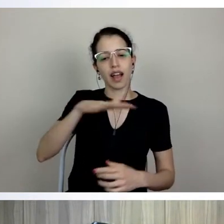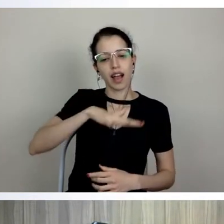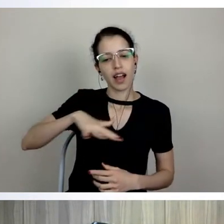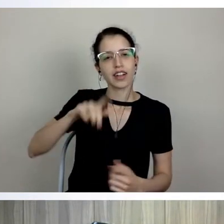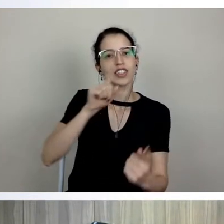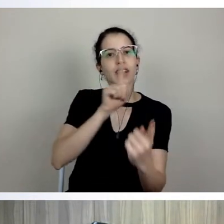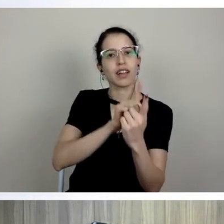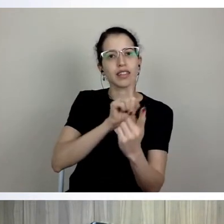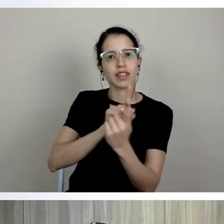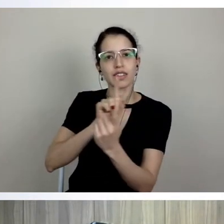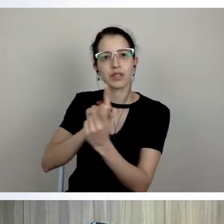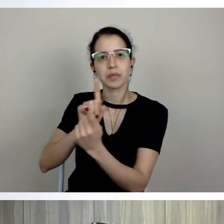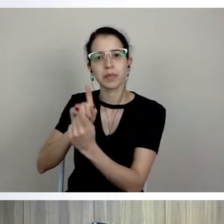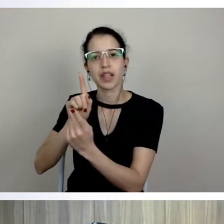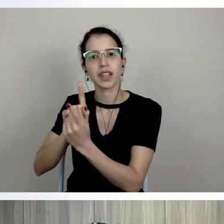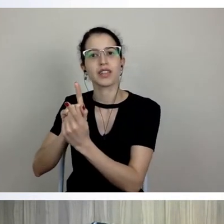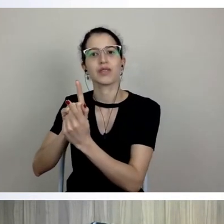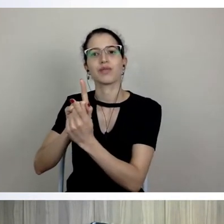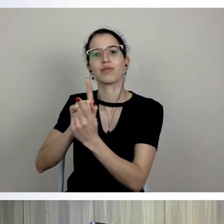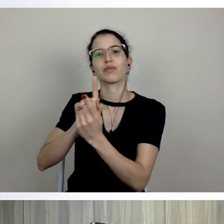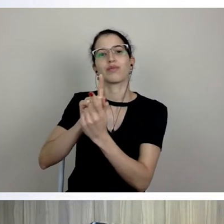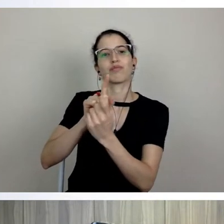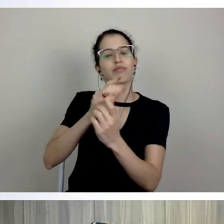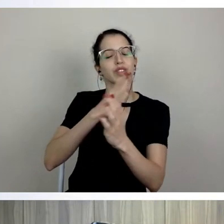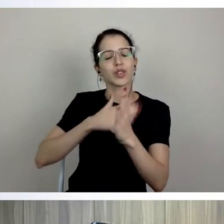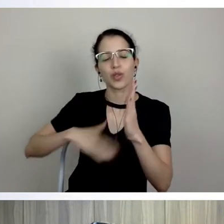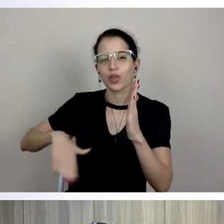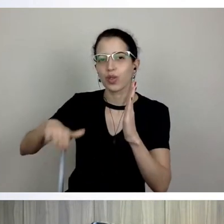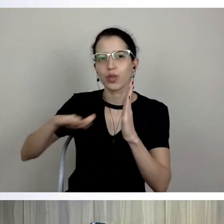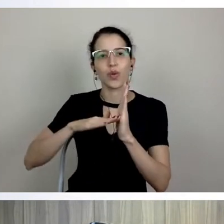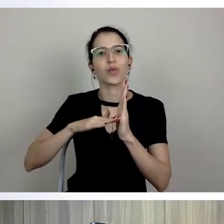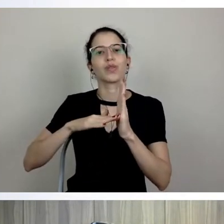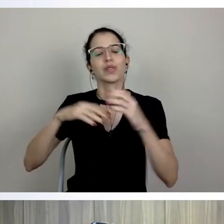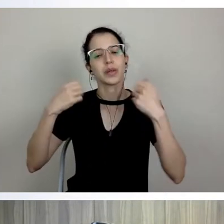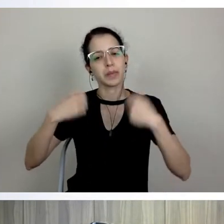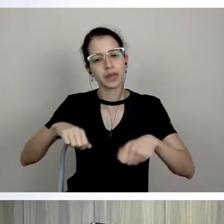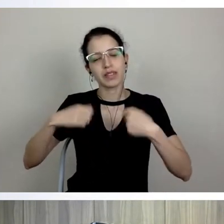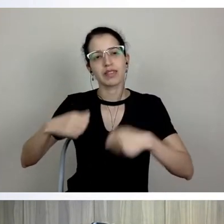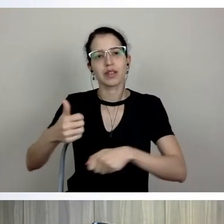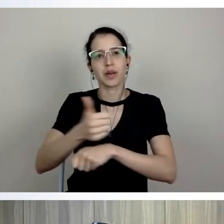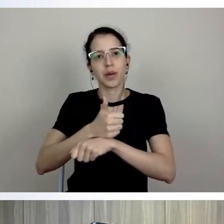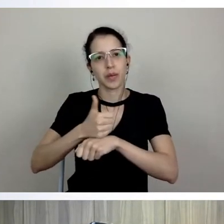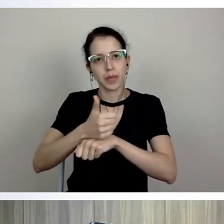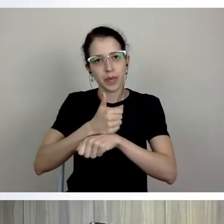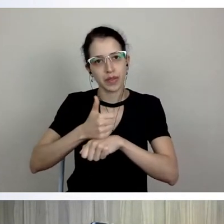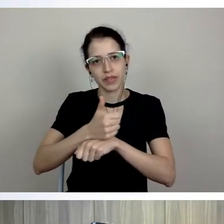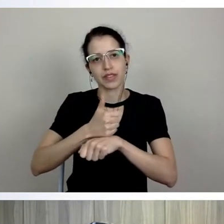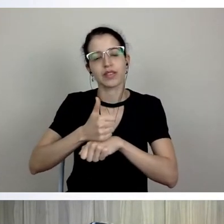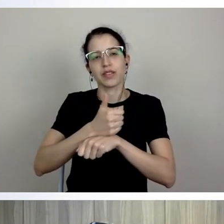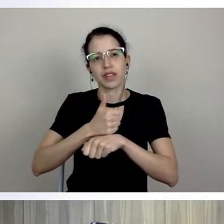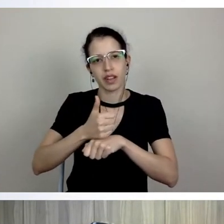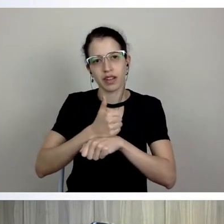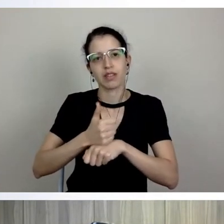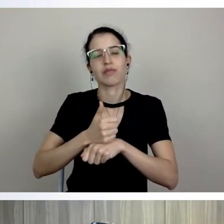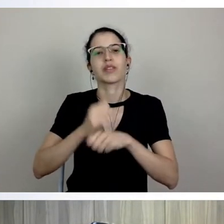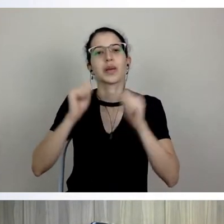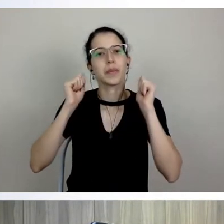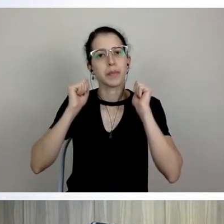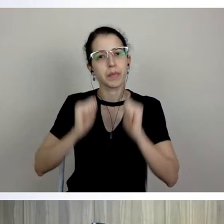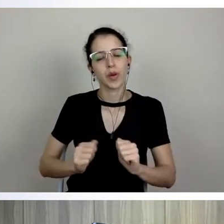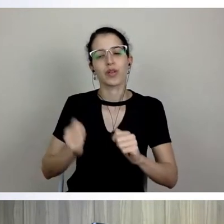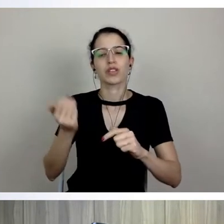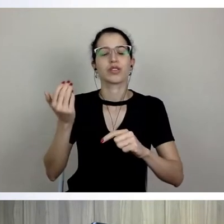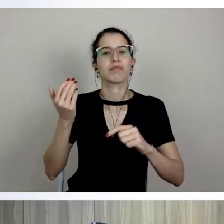ter profissionais de saúde que tenham possibilidade de atuar plenamente,